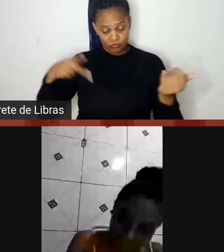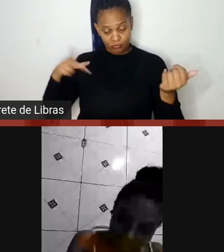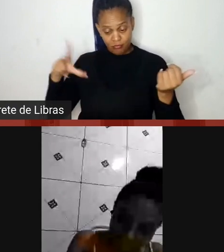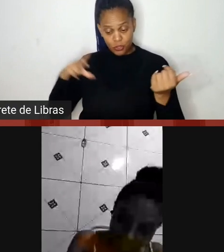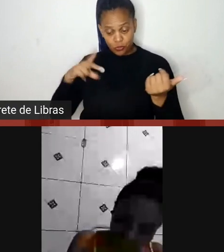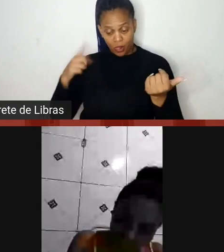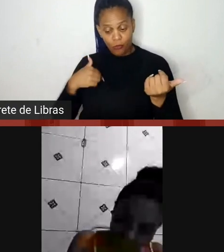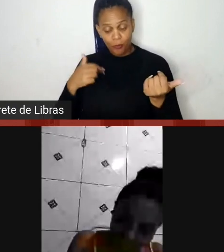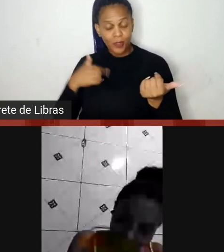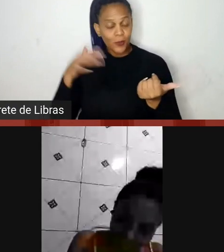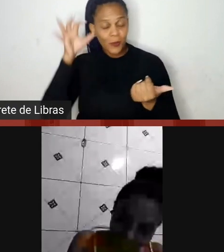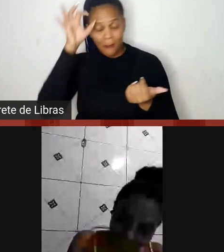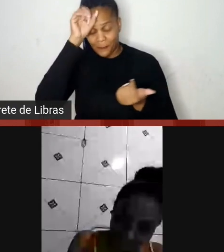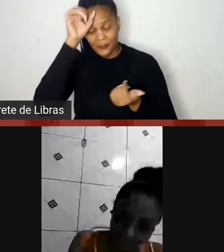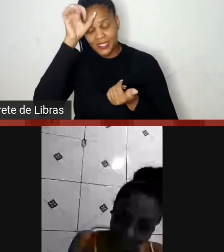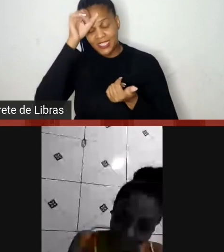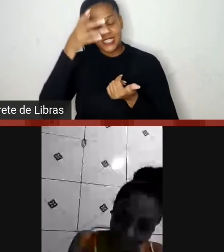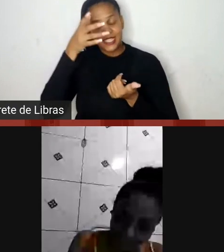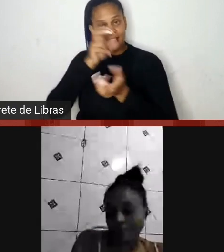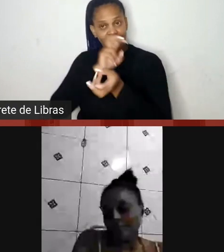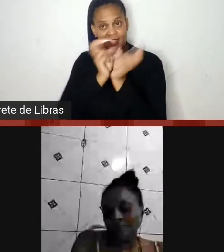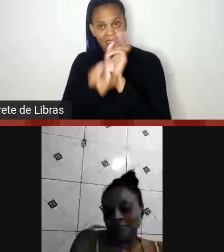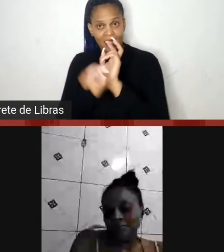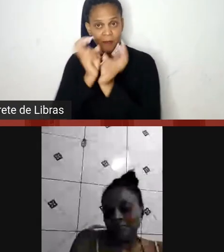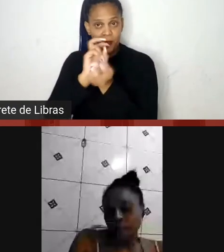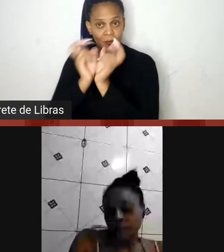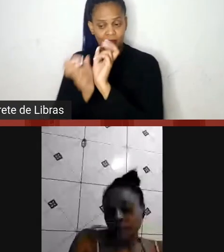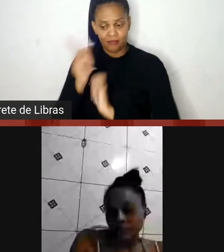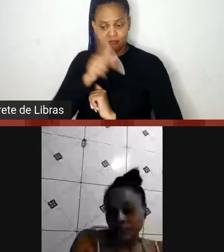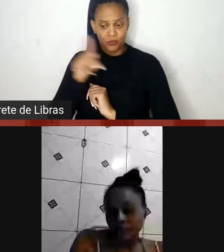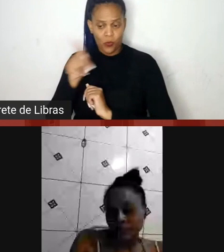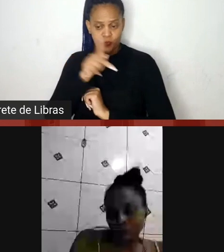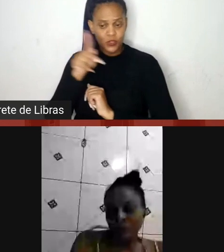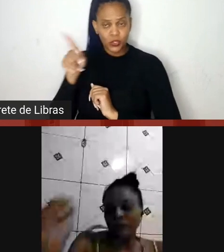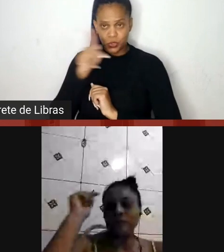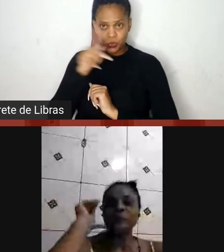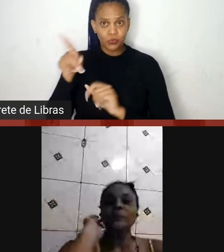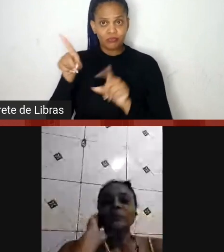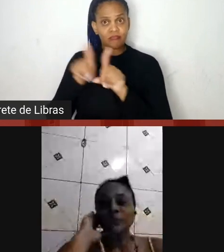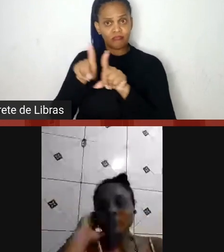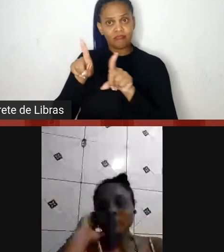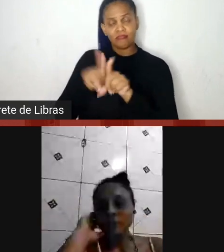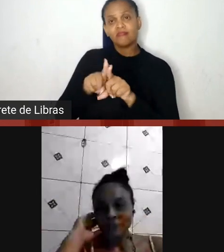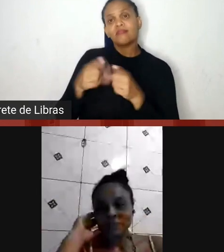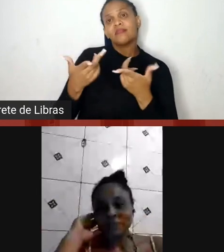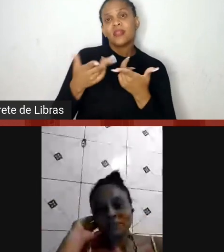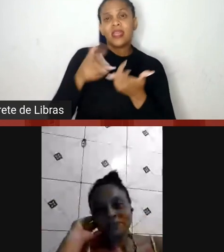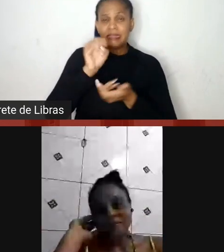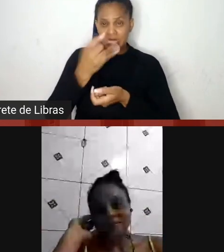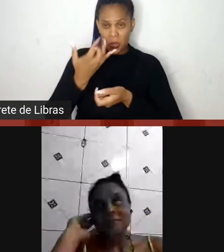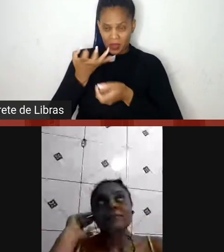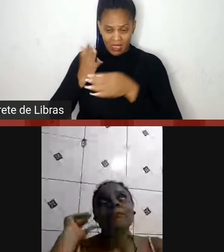capoeira, com o meu mestre, com os pais de santos, ou se eu quero estar num terreiro, eu vou ter que ir lá no terreiro e entender o que é